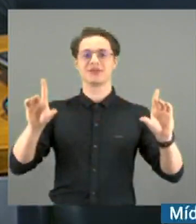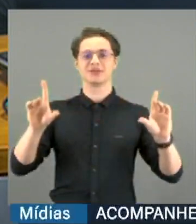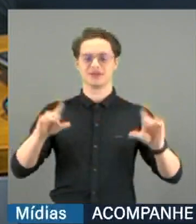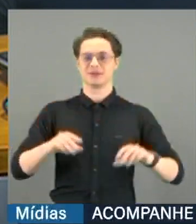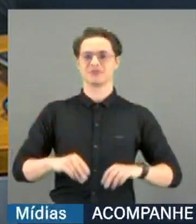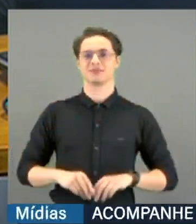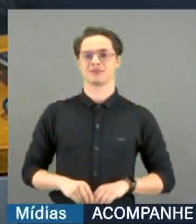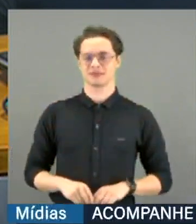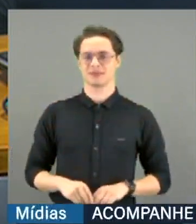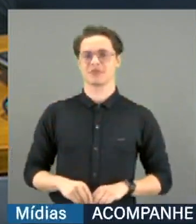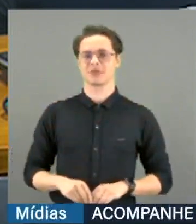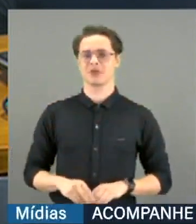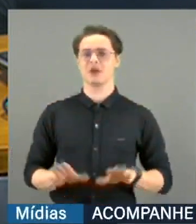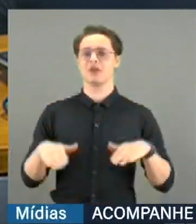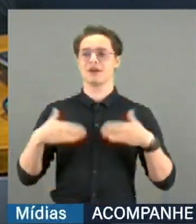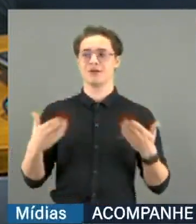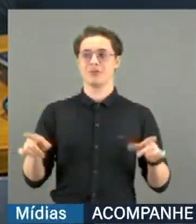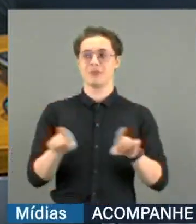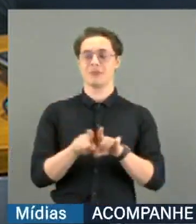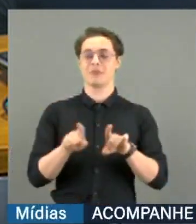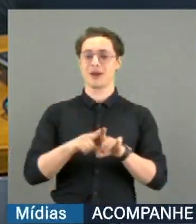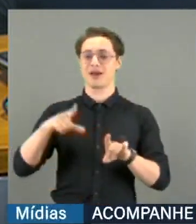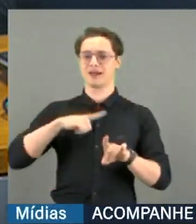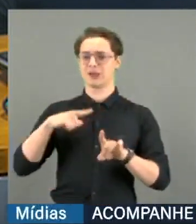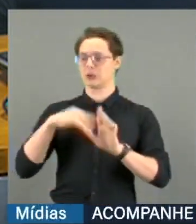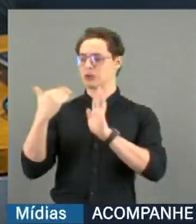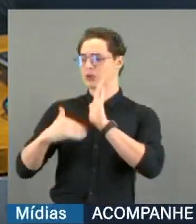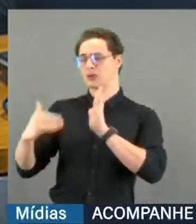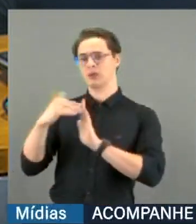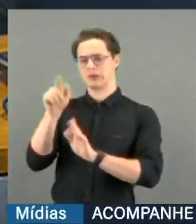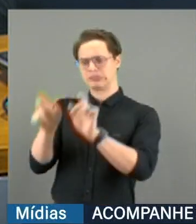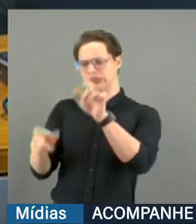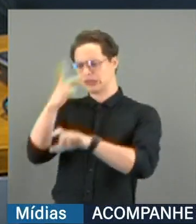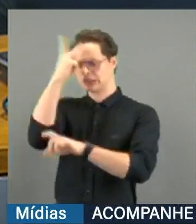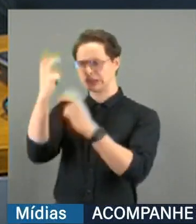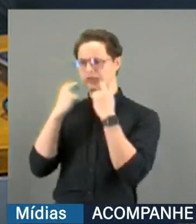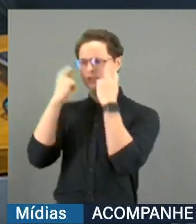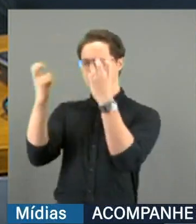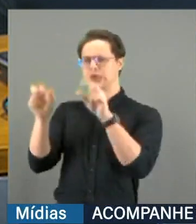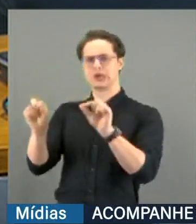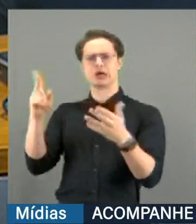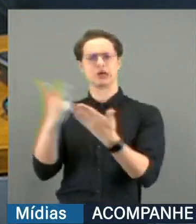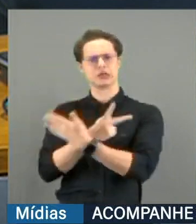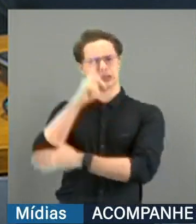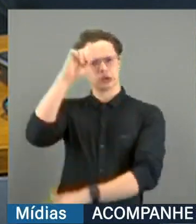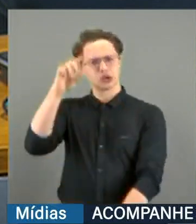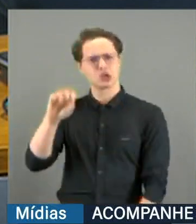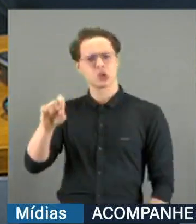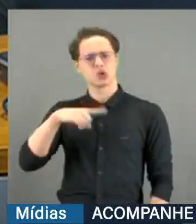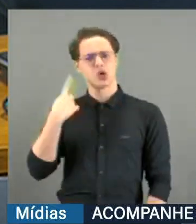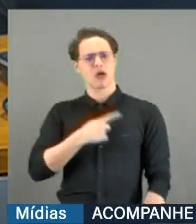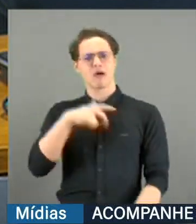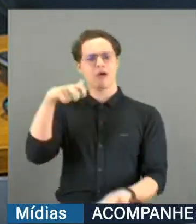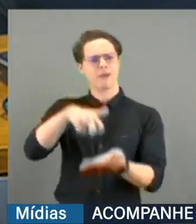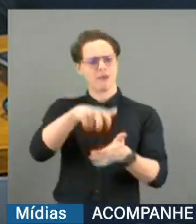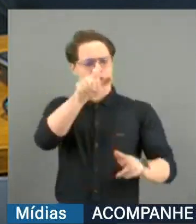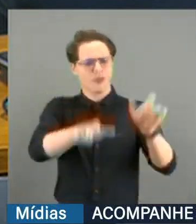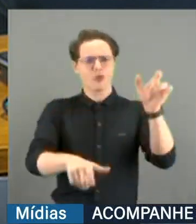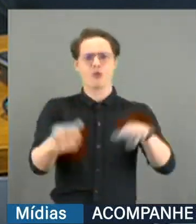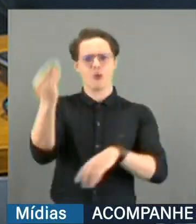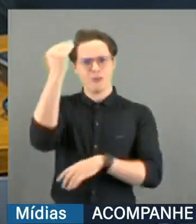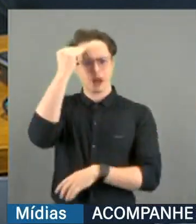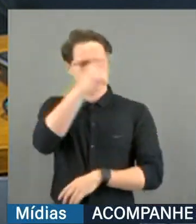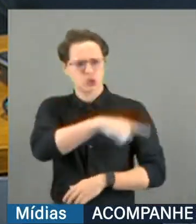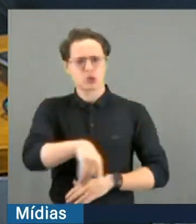colegas deputados, e que, como todos, nos envergonhamos do que aconteceu no dia 8 e queremos punir os culpados, todos